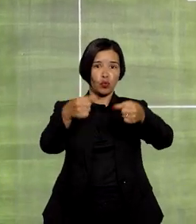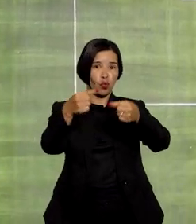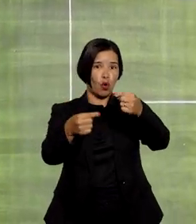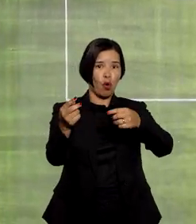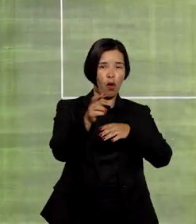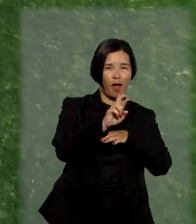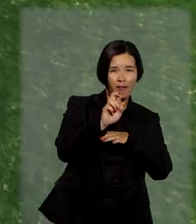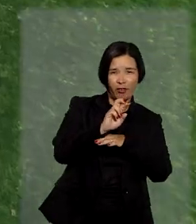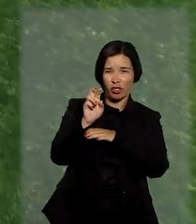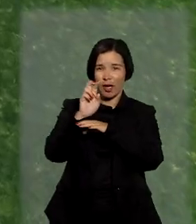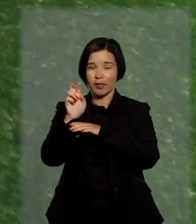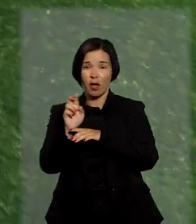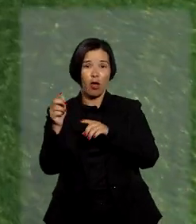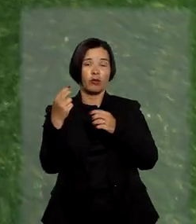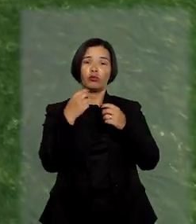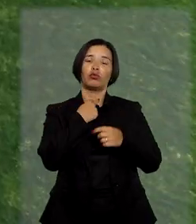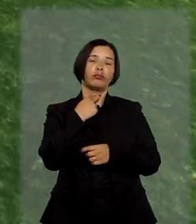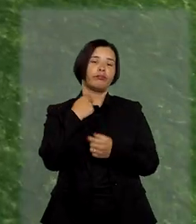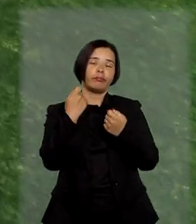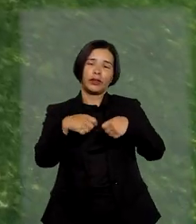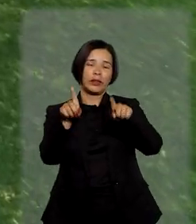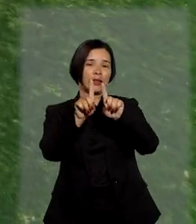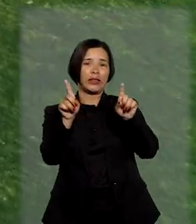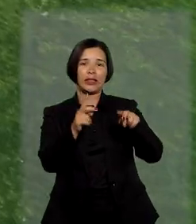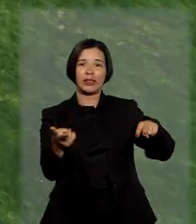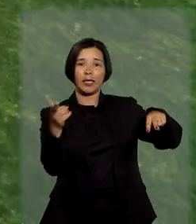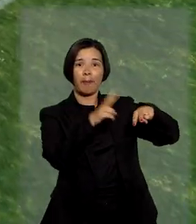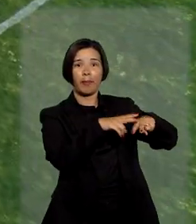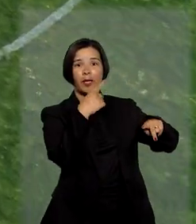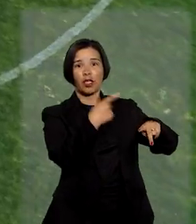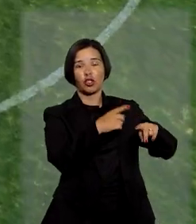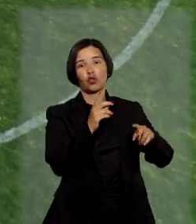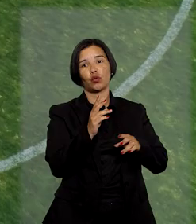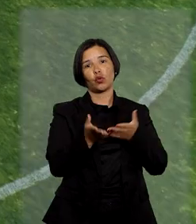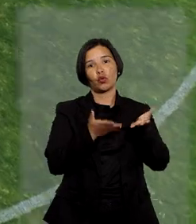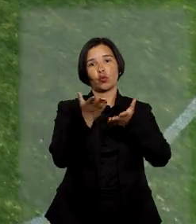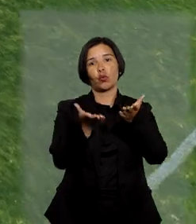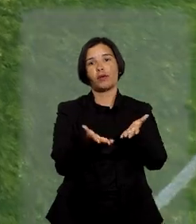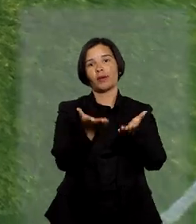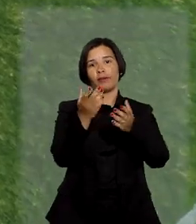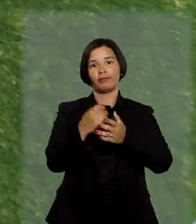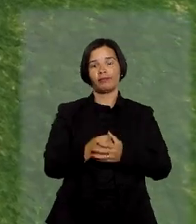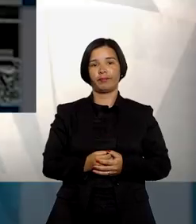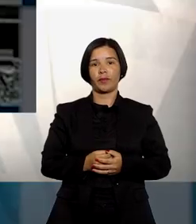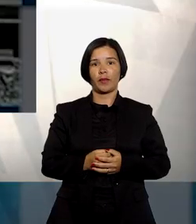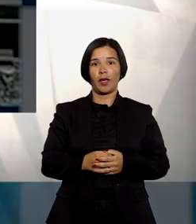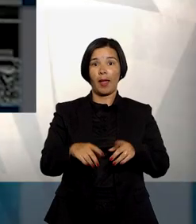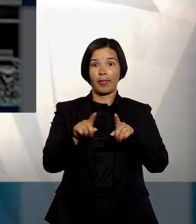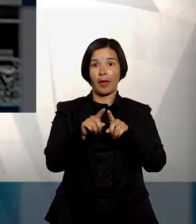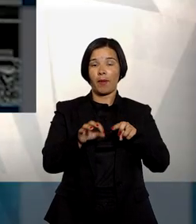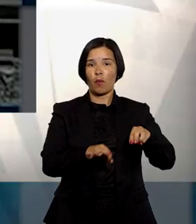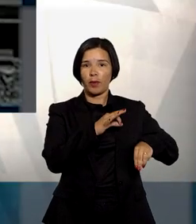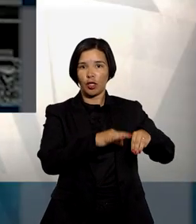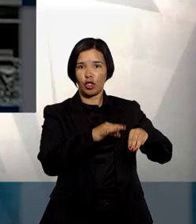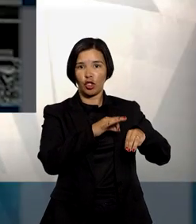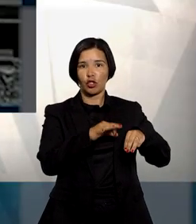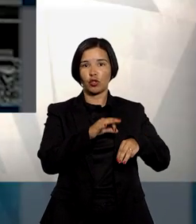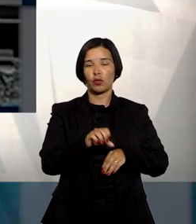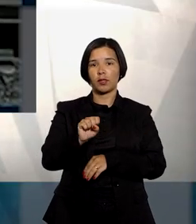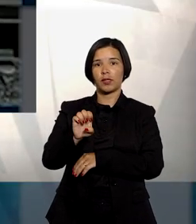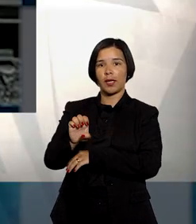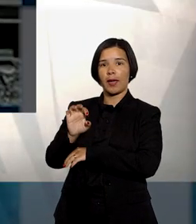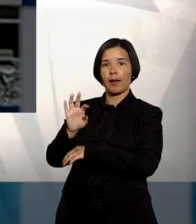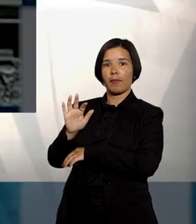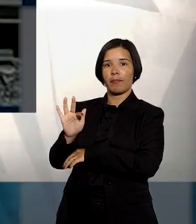não havendo razão para ser preso em nome da garantia da ordem pública e da preservação das investigações. Mas o ministro Sebastião Rei